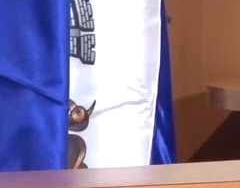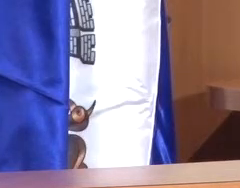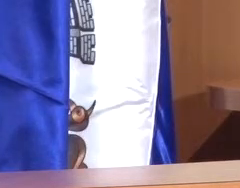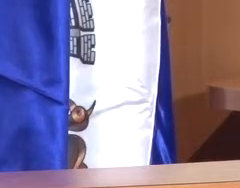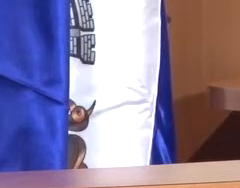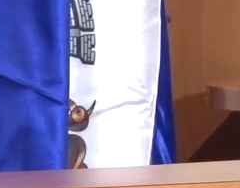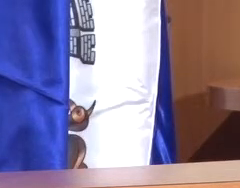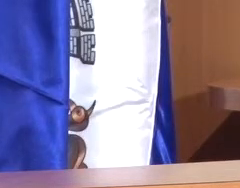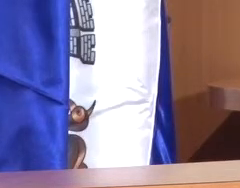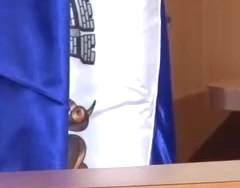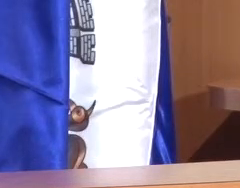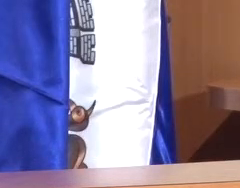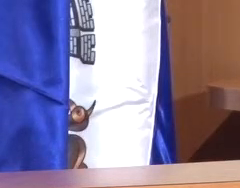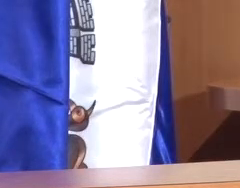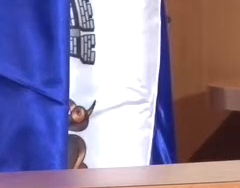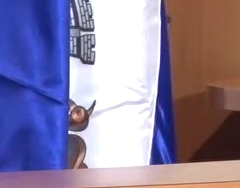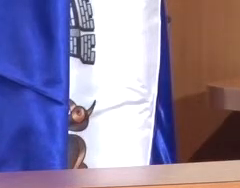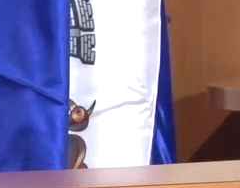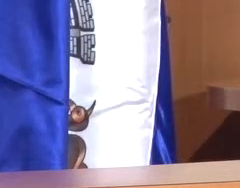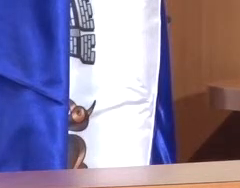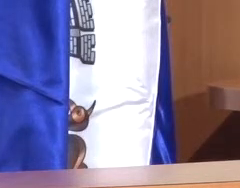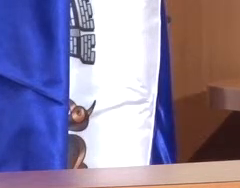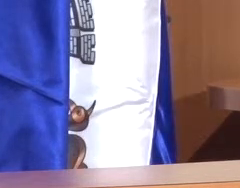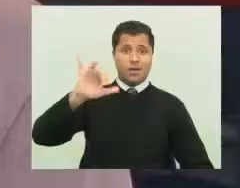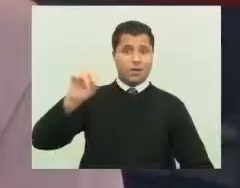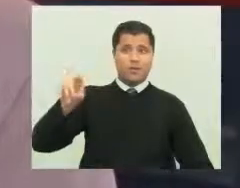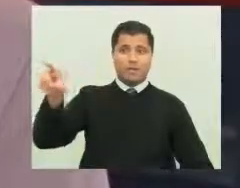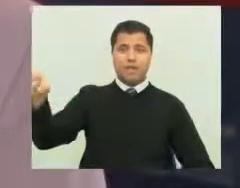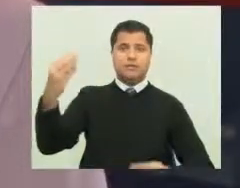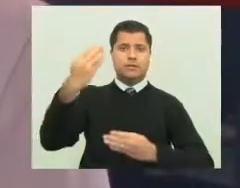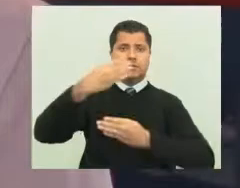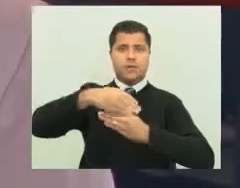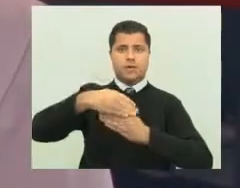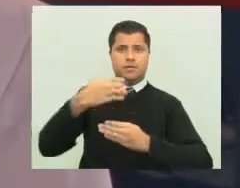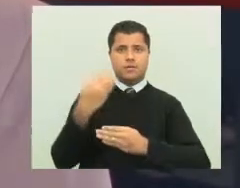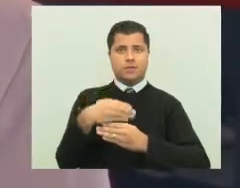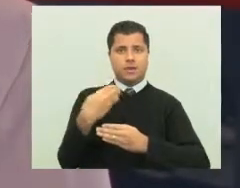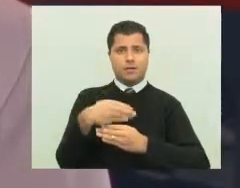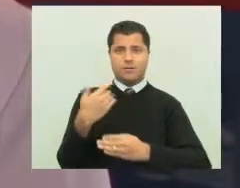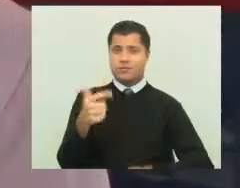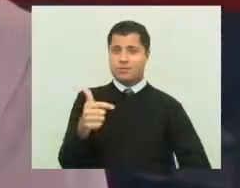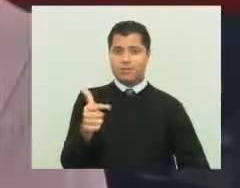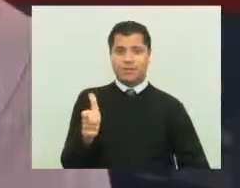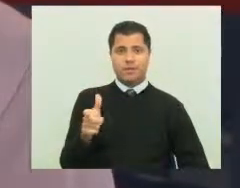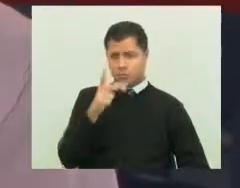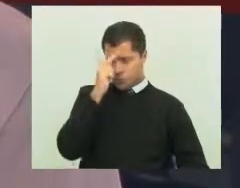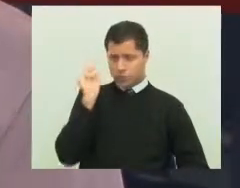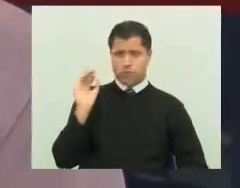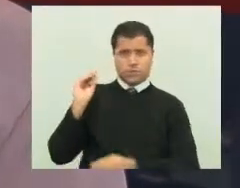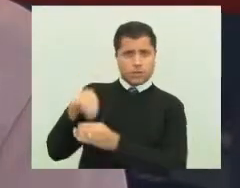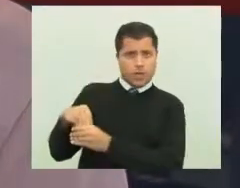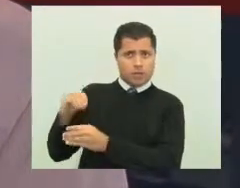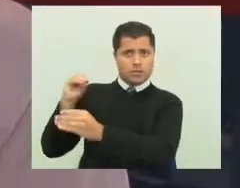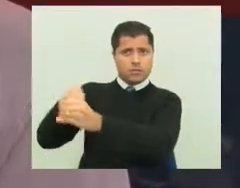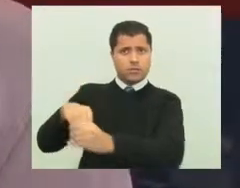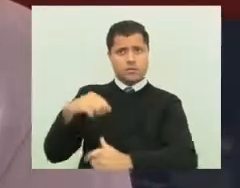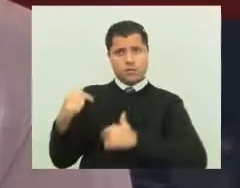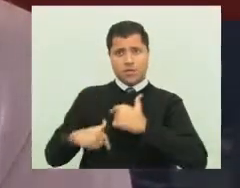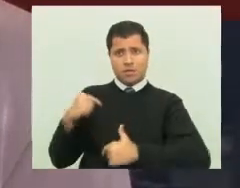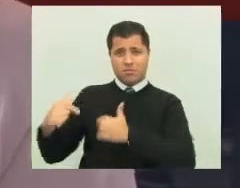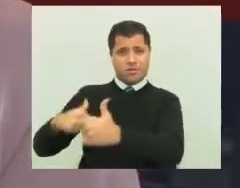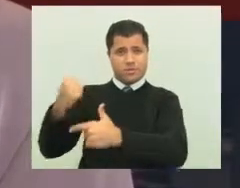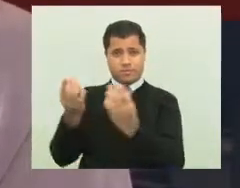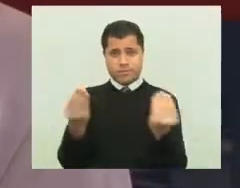categoria dos taxistas demonstrou reprovação à proposta. A gente tem muitos trabalhadores nessa cidade que utilizam a moto e que